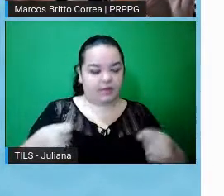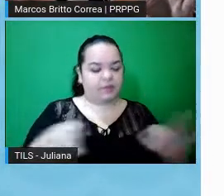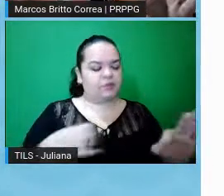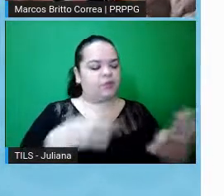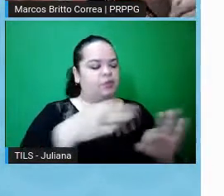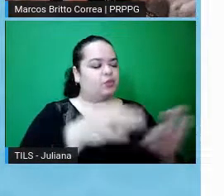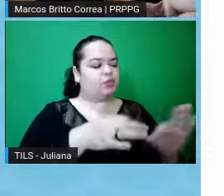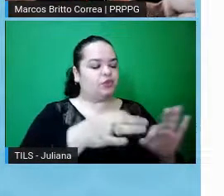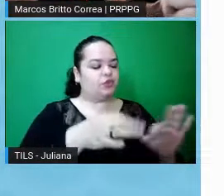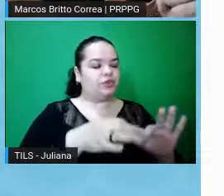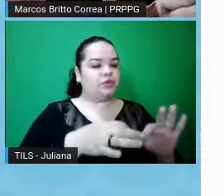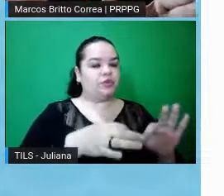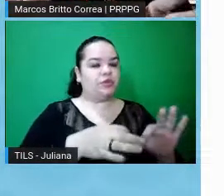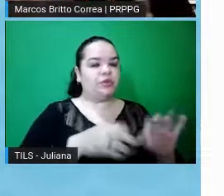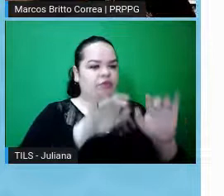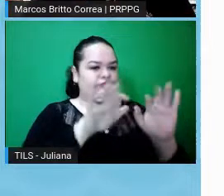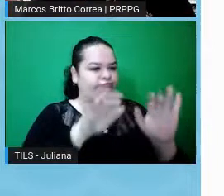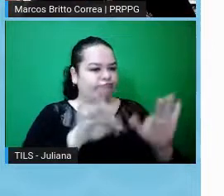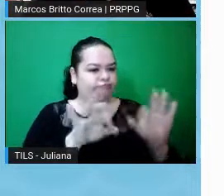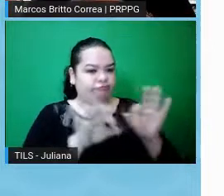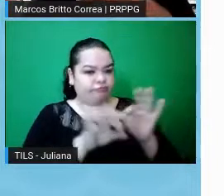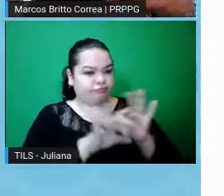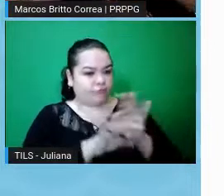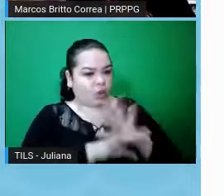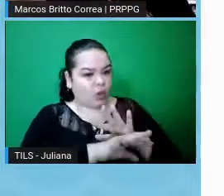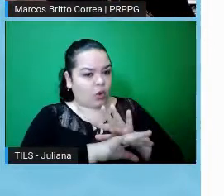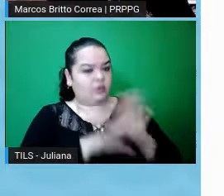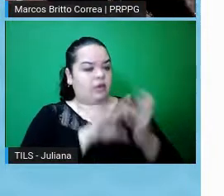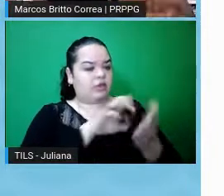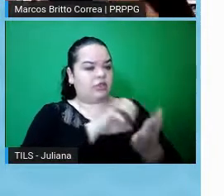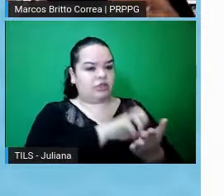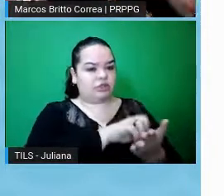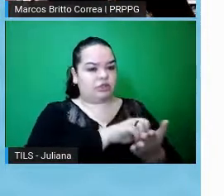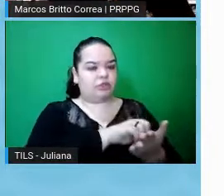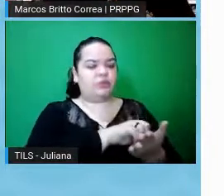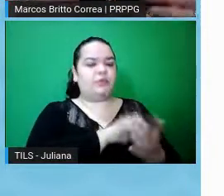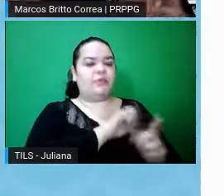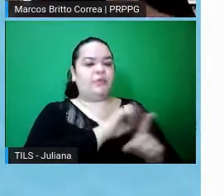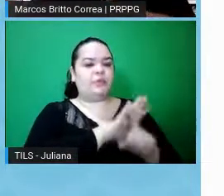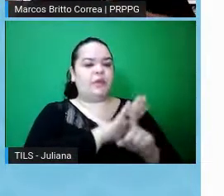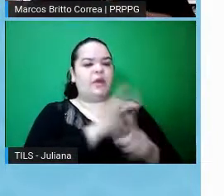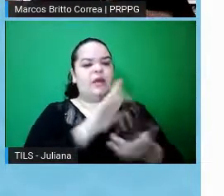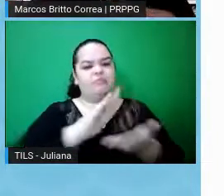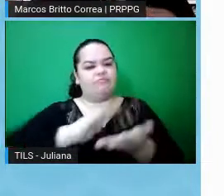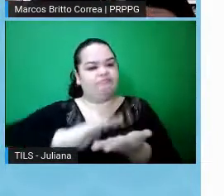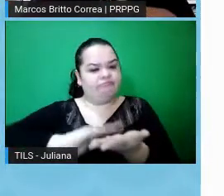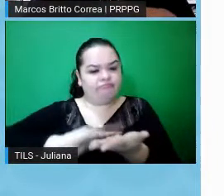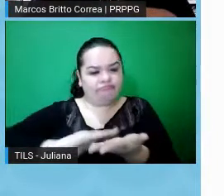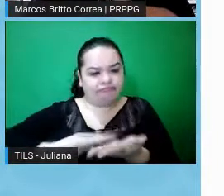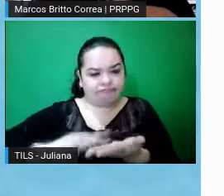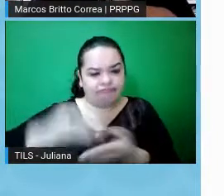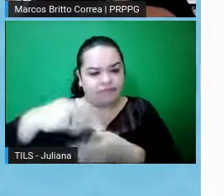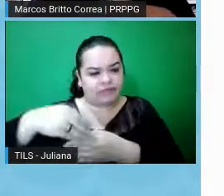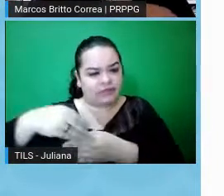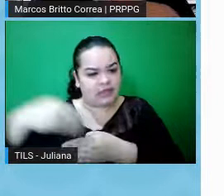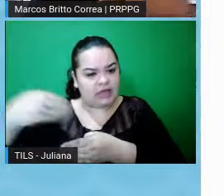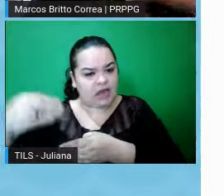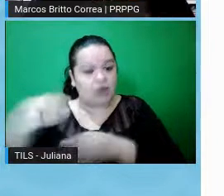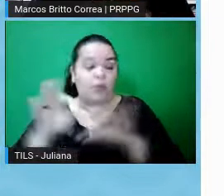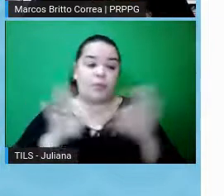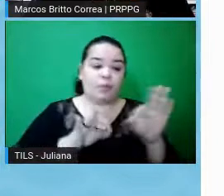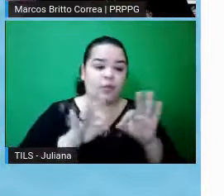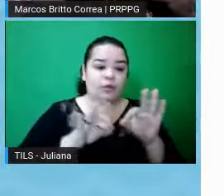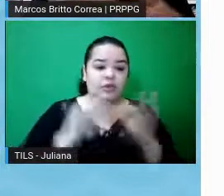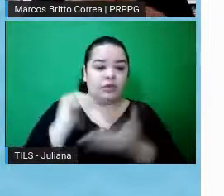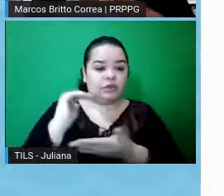tá redigido já, tanto para registro na UFPEL, como às vezes é uma dissertação de mestrado, um projeto de dissertação, um projeto de